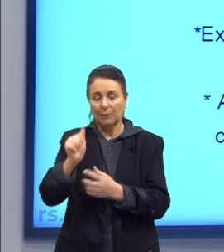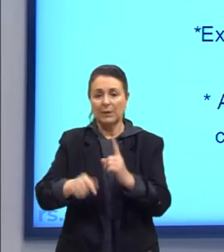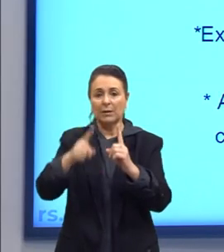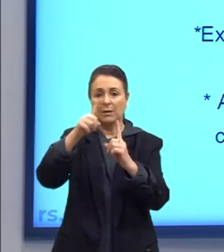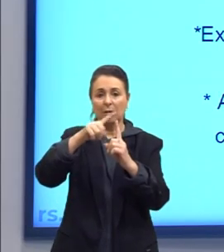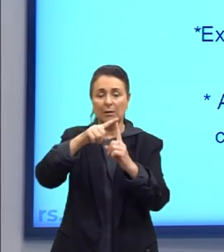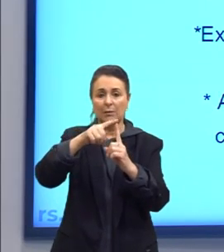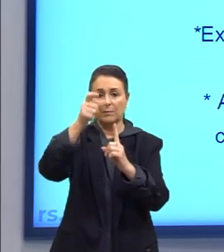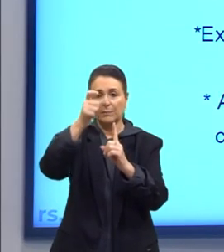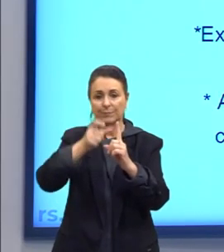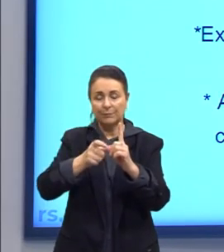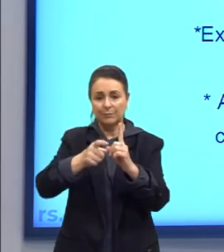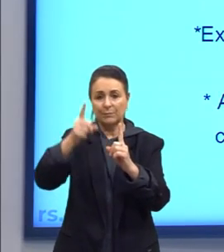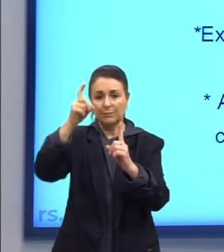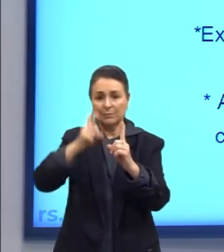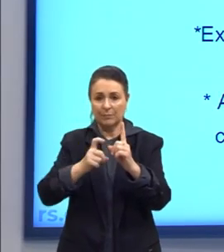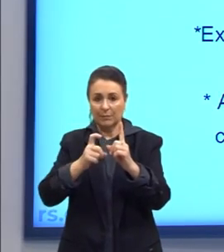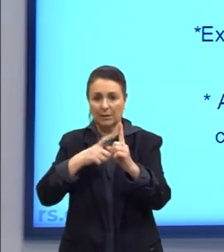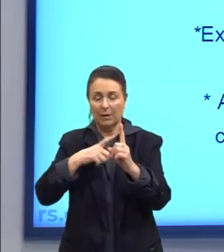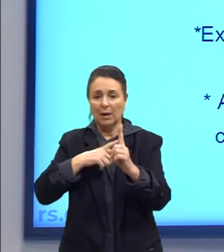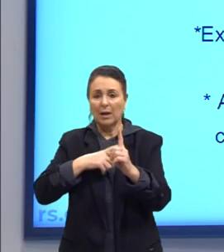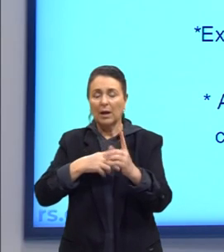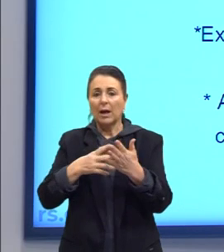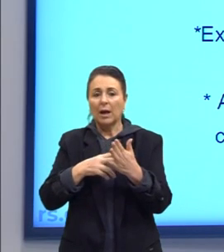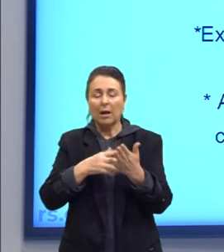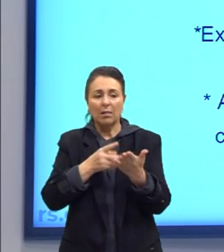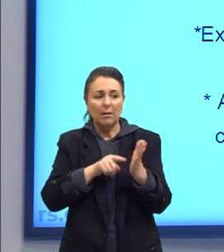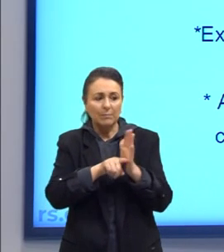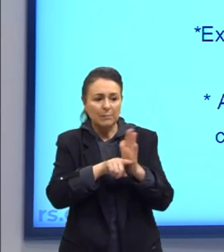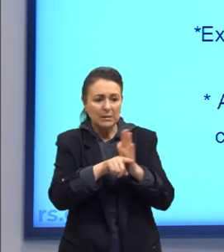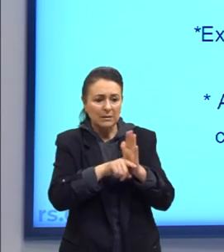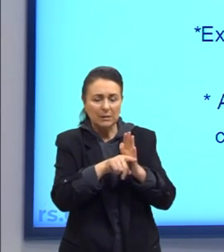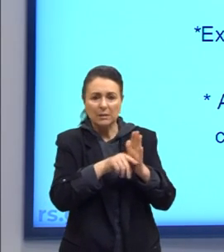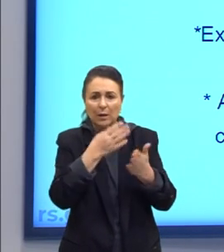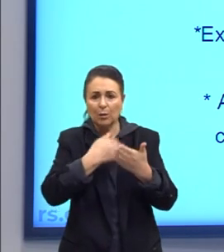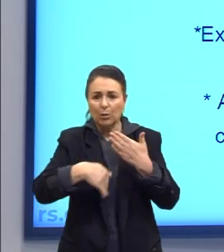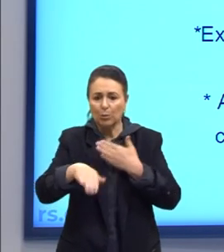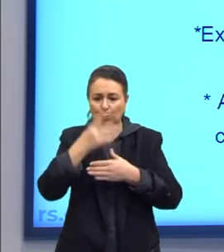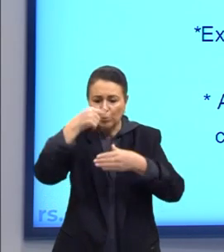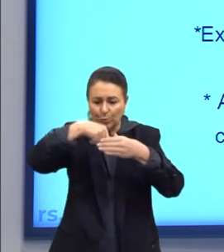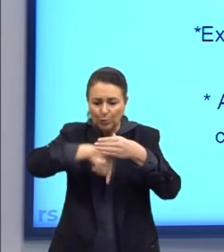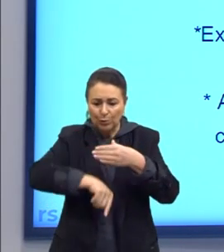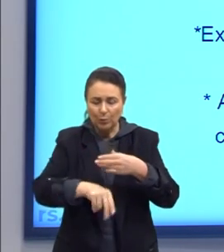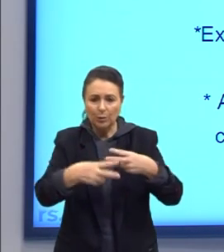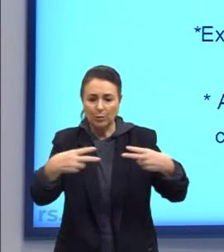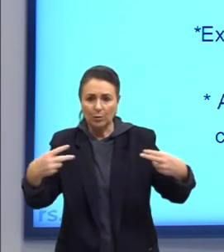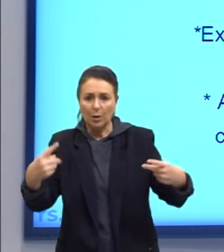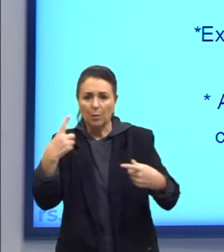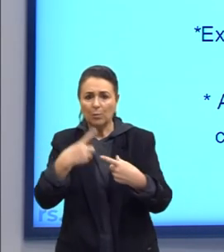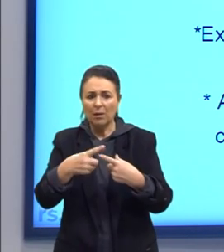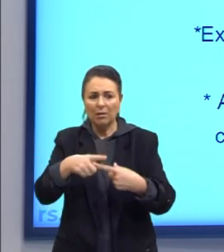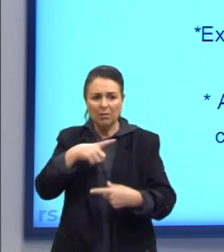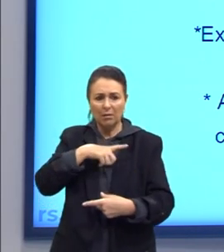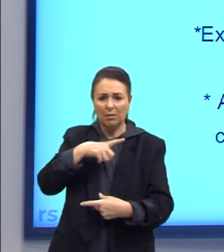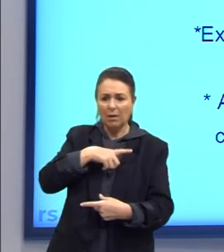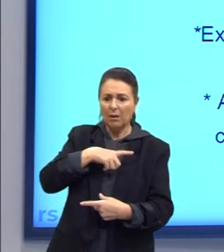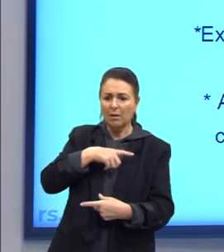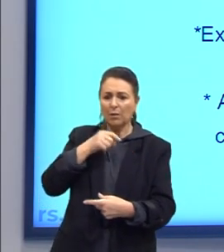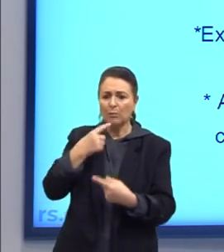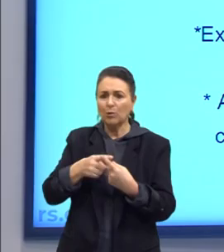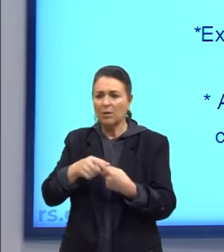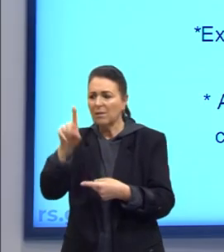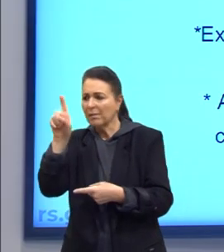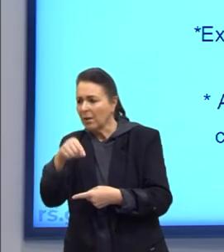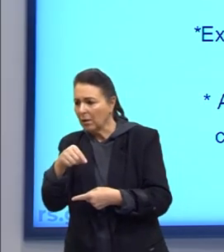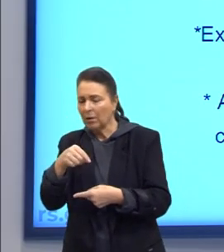os fenômenos, os princípios e as causas de todas as coisas, por que existem e por que são o que são. E aí o